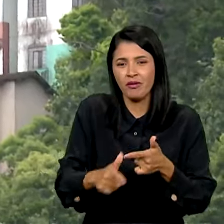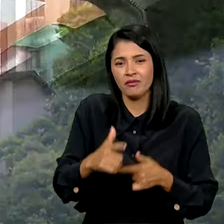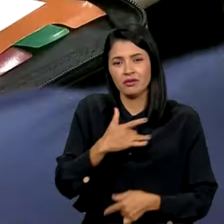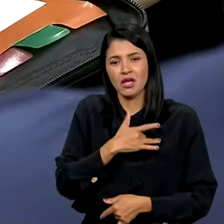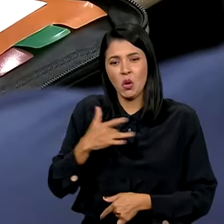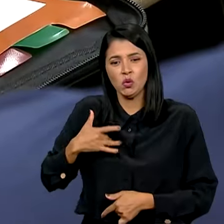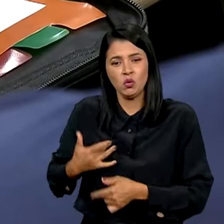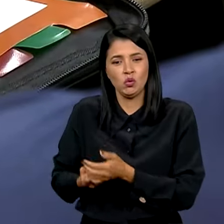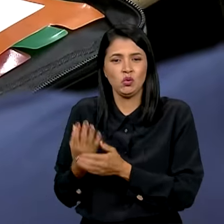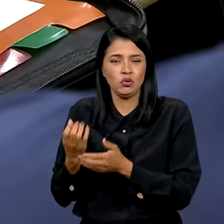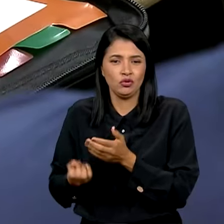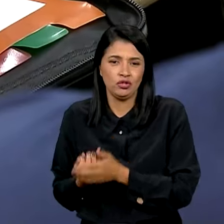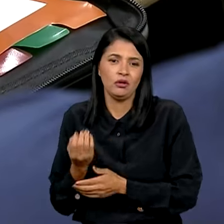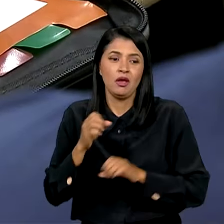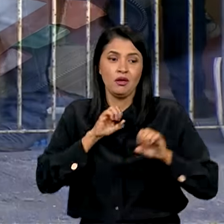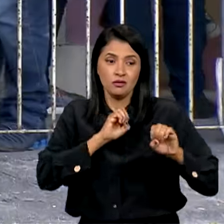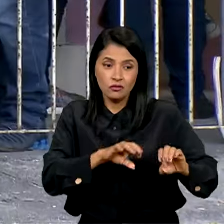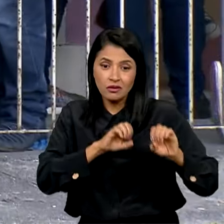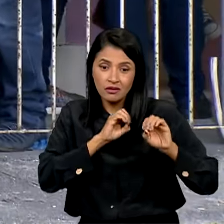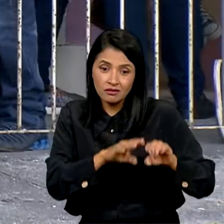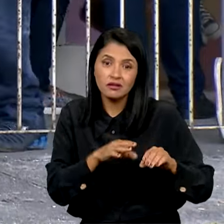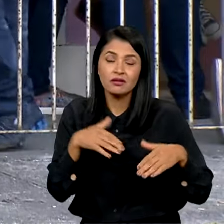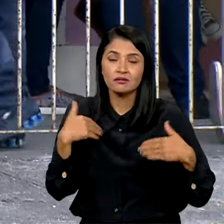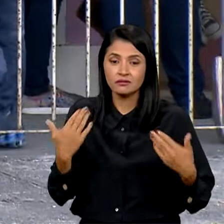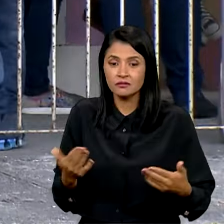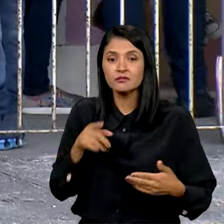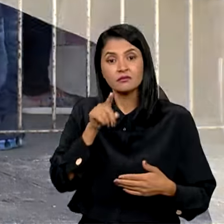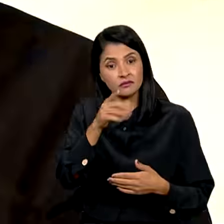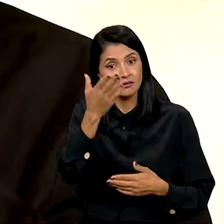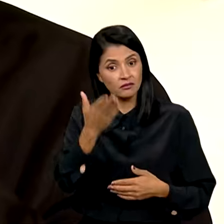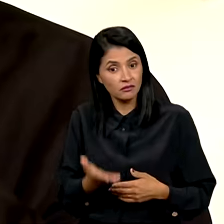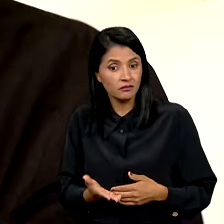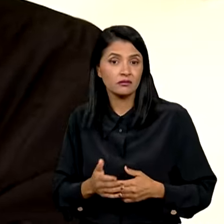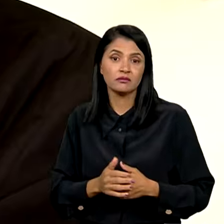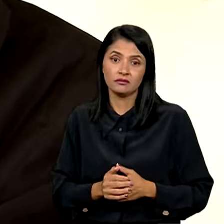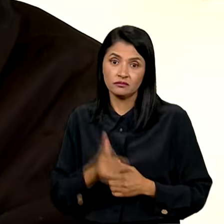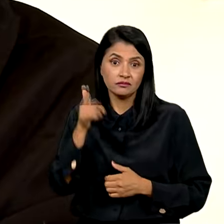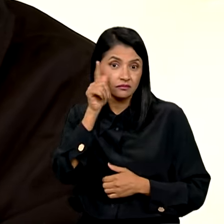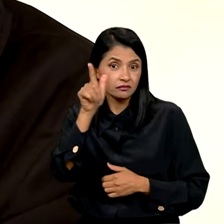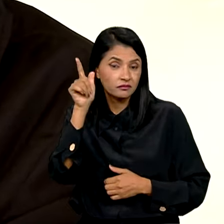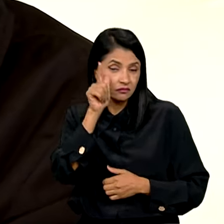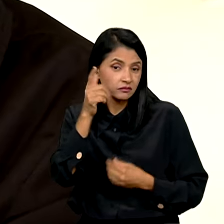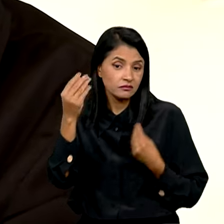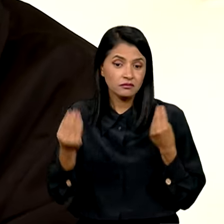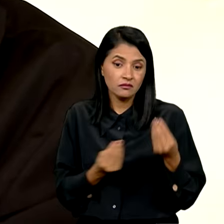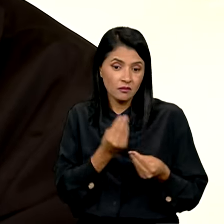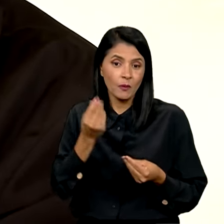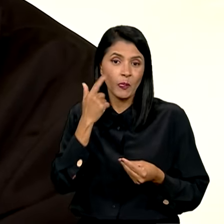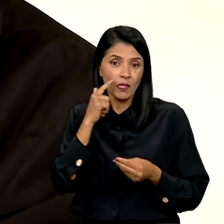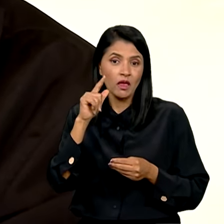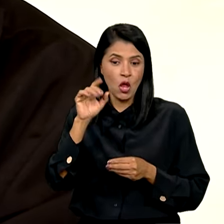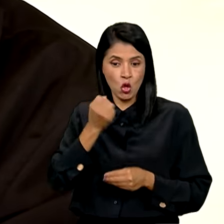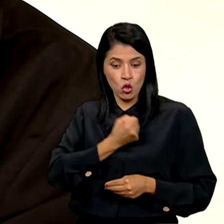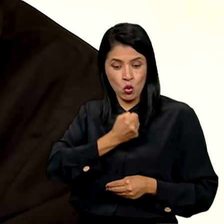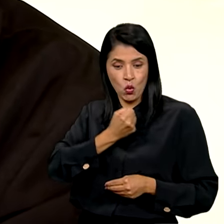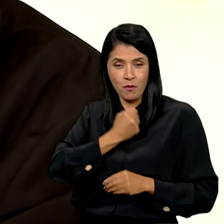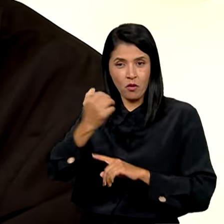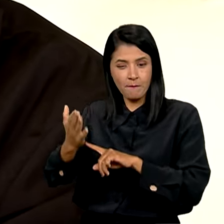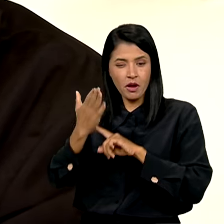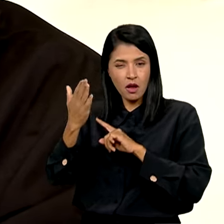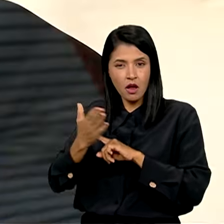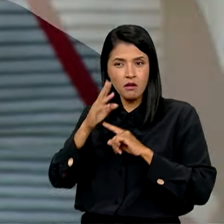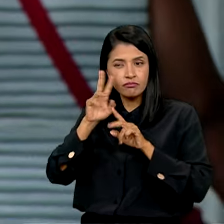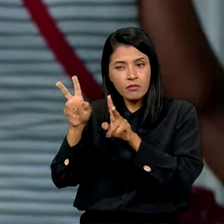saúde. A educação, então, você consegue, através de um indicador, muitas vezes,